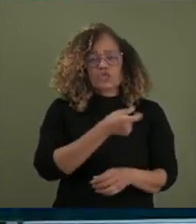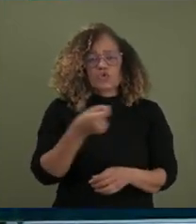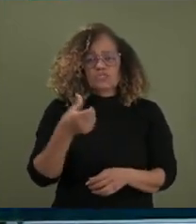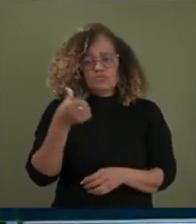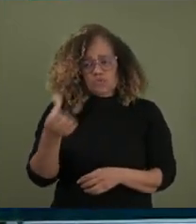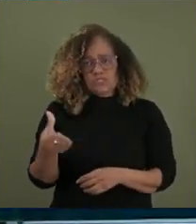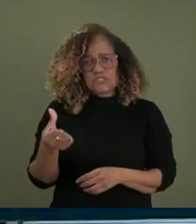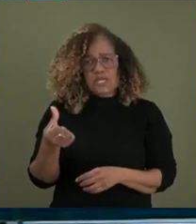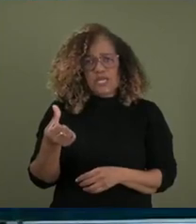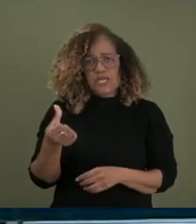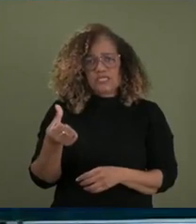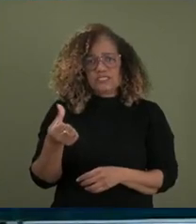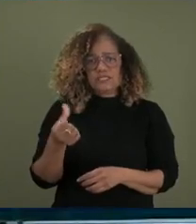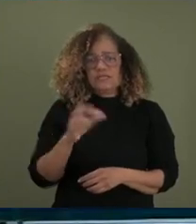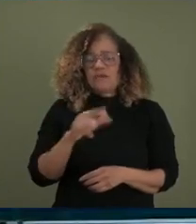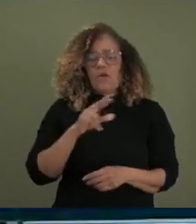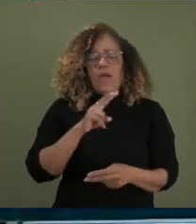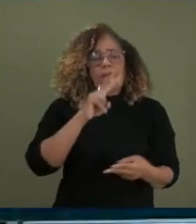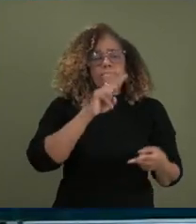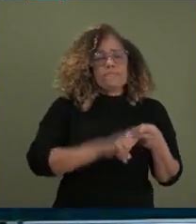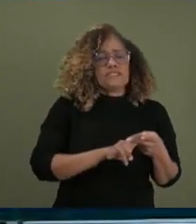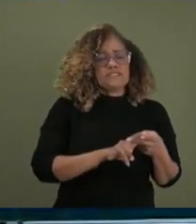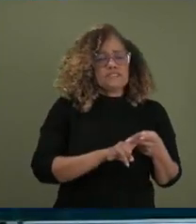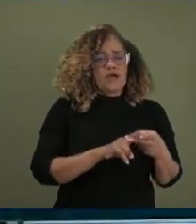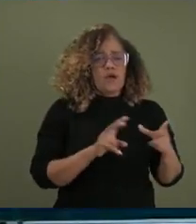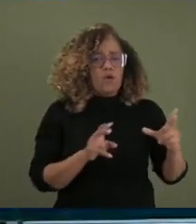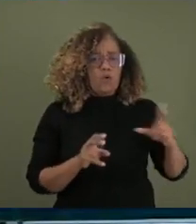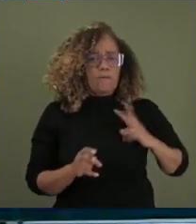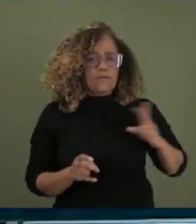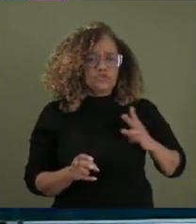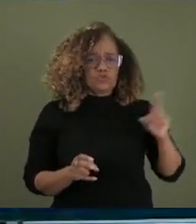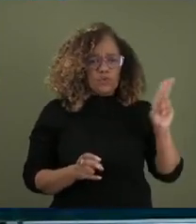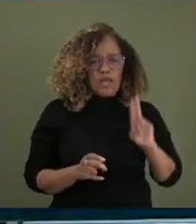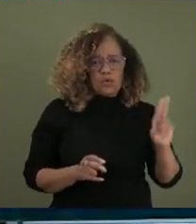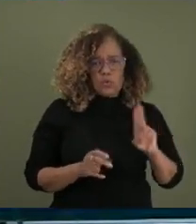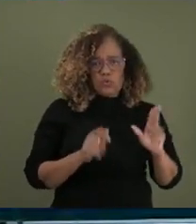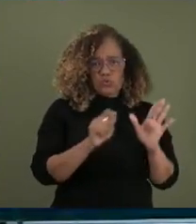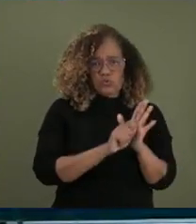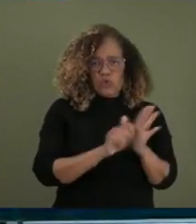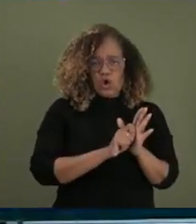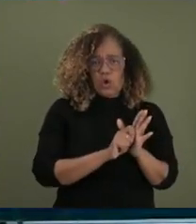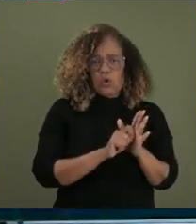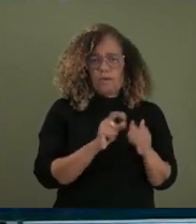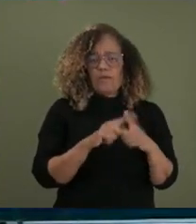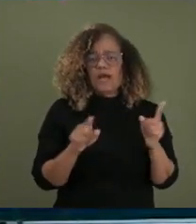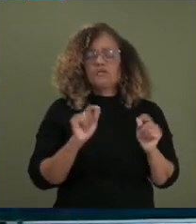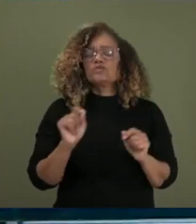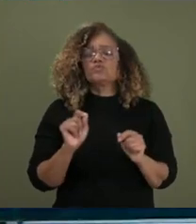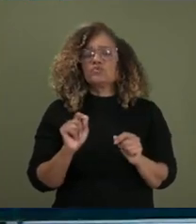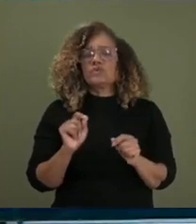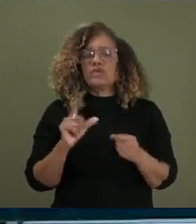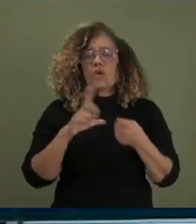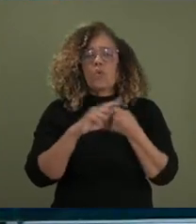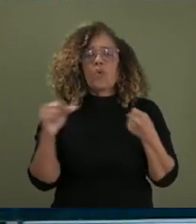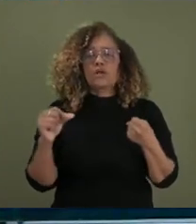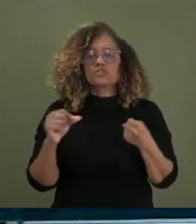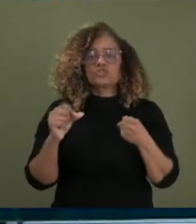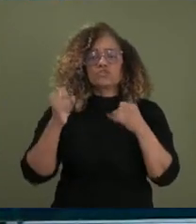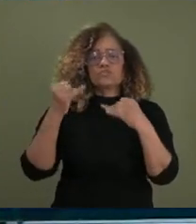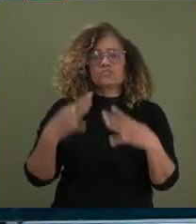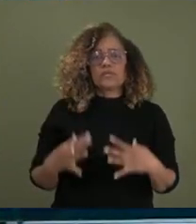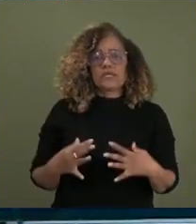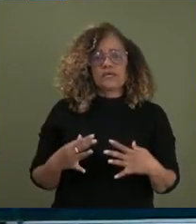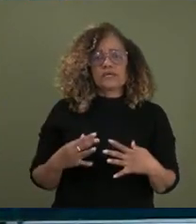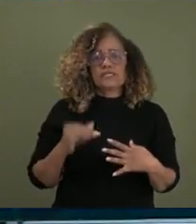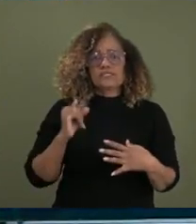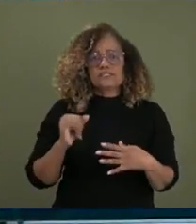concordo com ela de não ter prisão para o usuário, mas deve ter uma consequência jurídica. O que diz o preceito secundário do artigo? Prestação